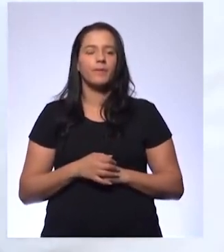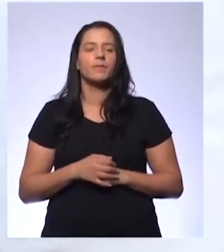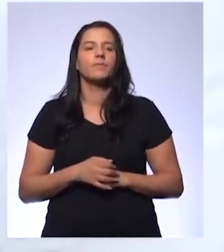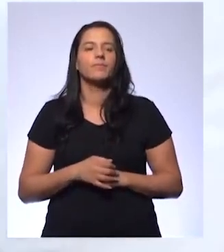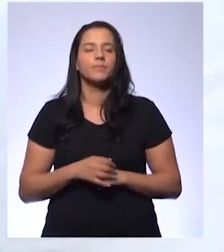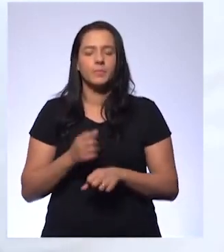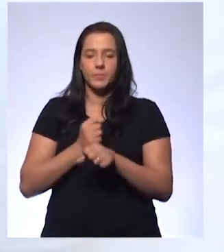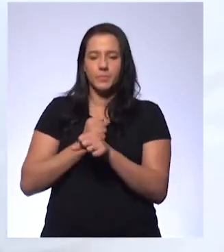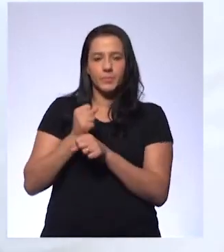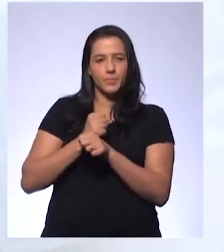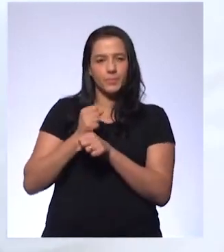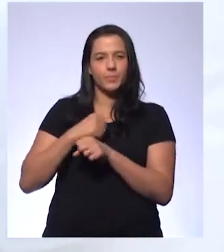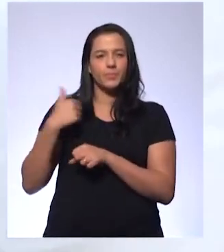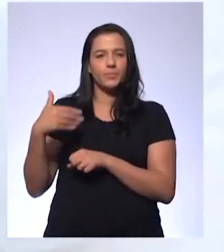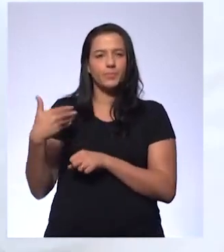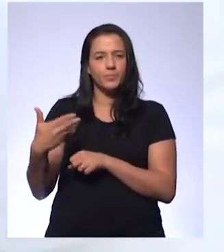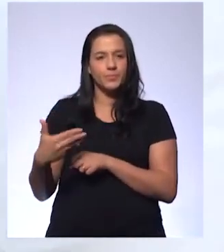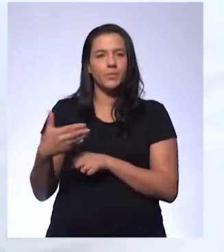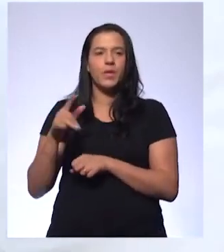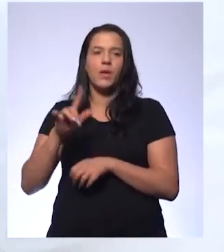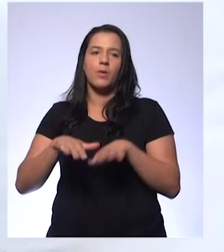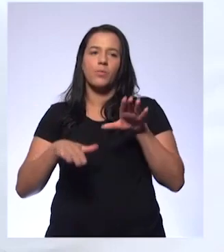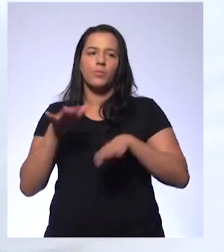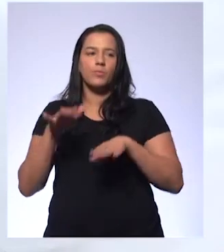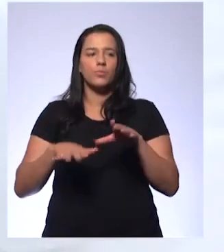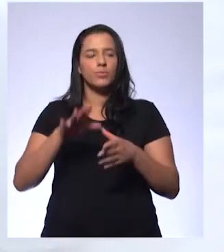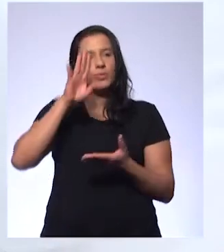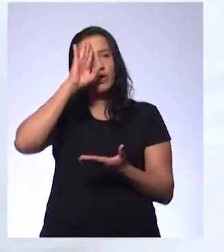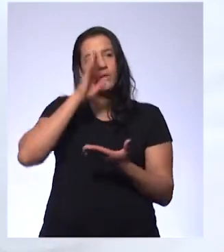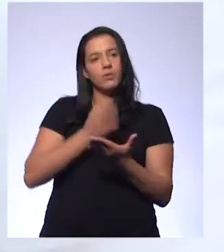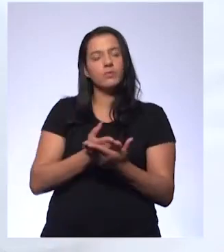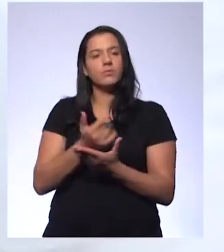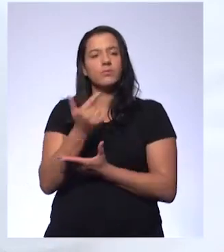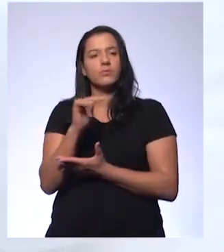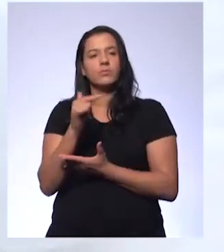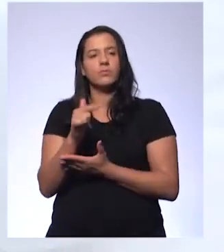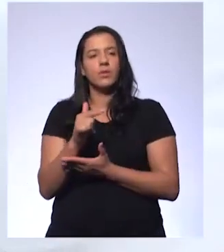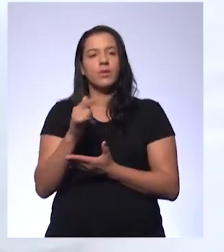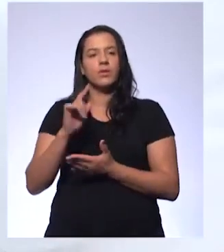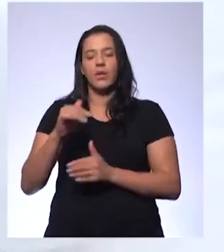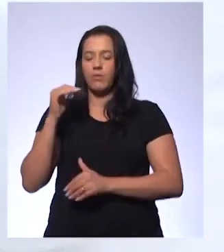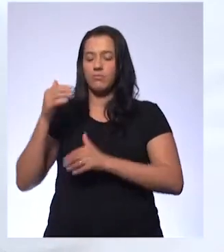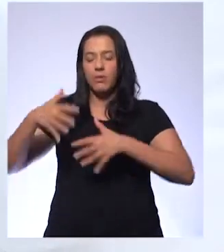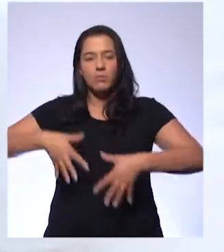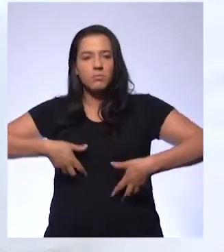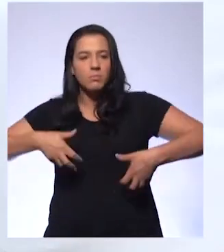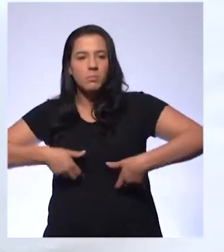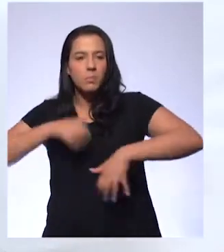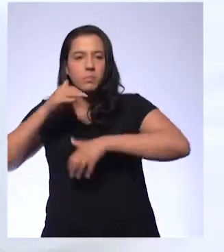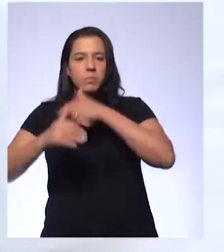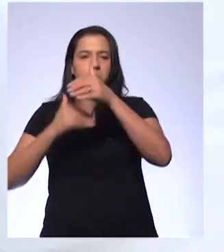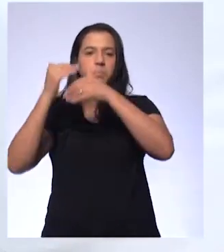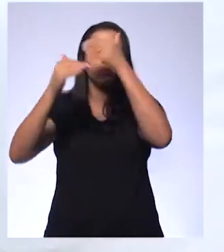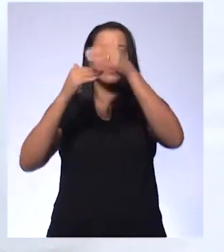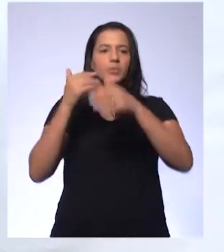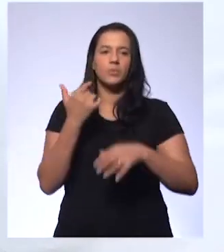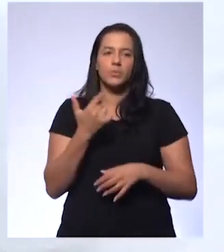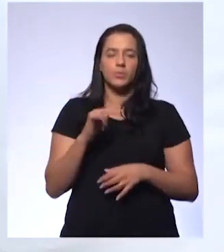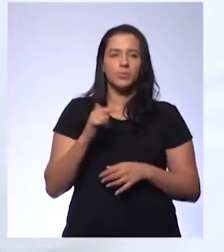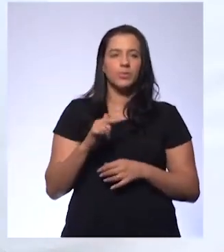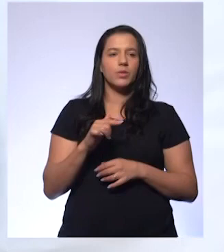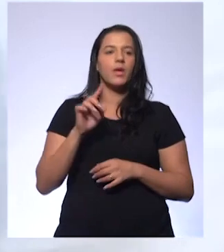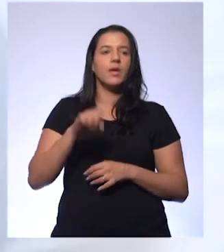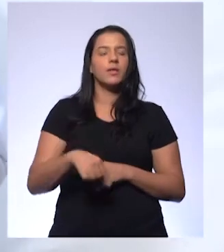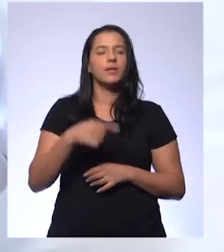Durante muito tempo, não se acreditava nessa história de teoria da evolução, etc. Nem se tinha isso. Então, a